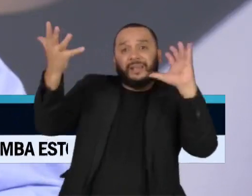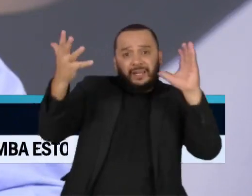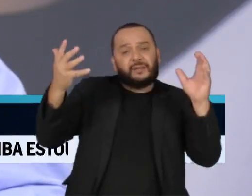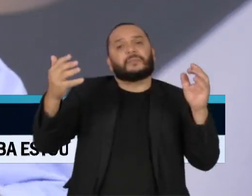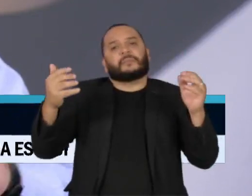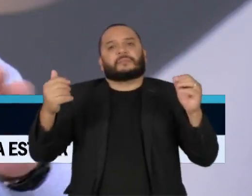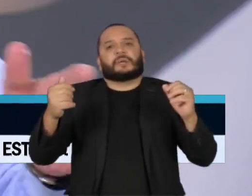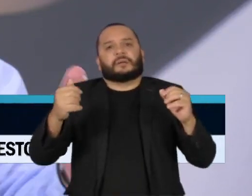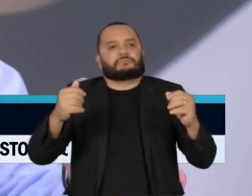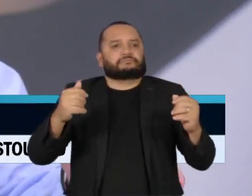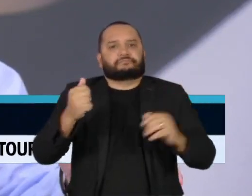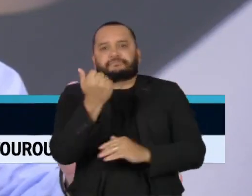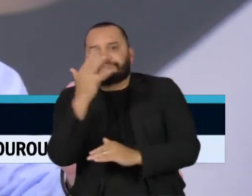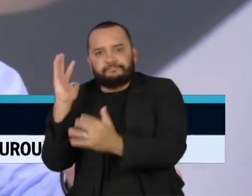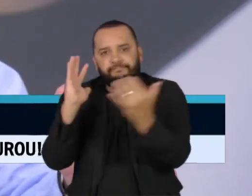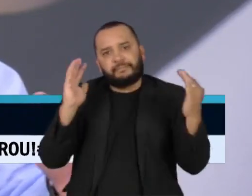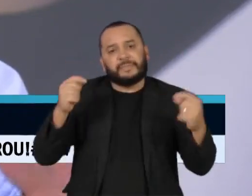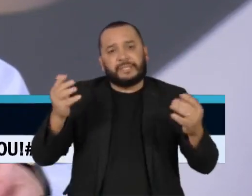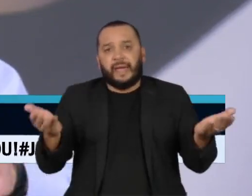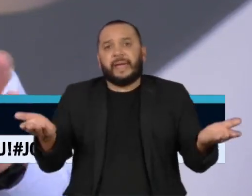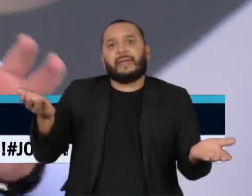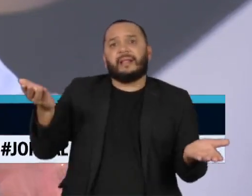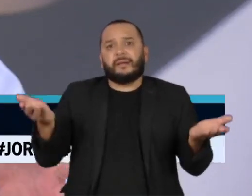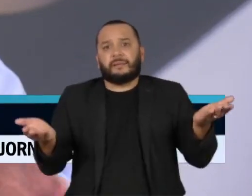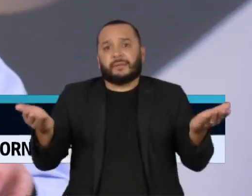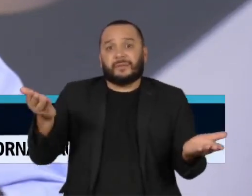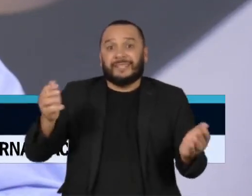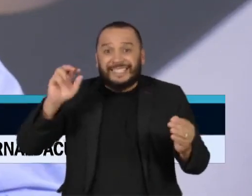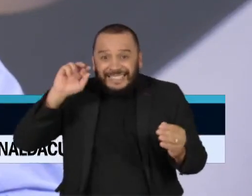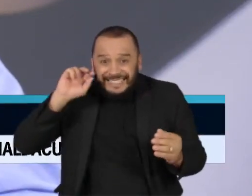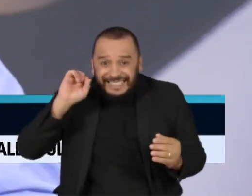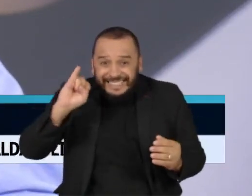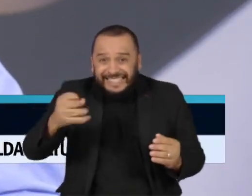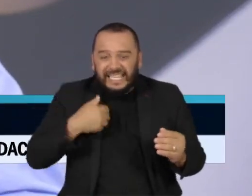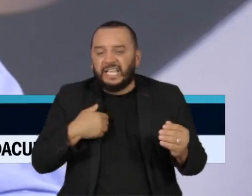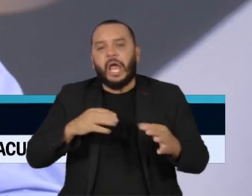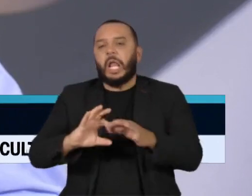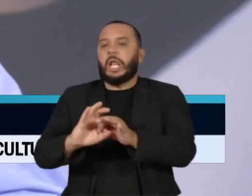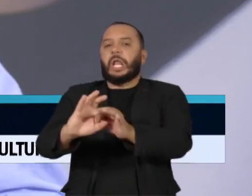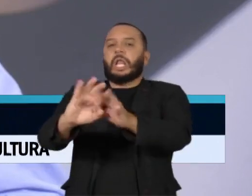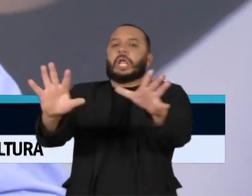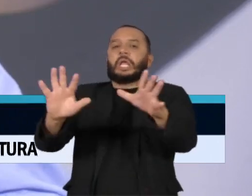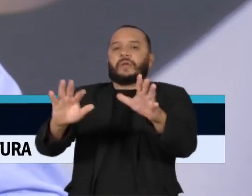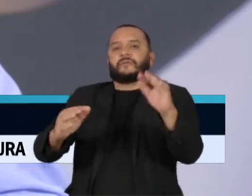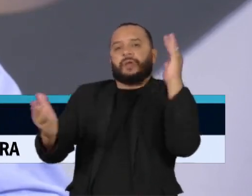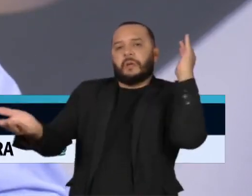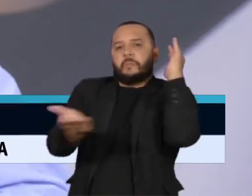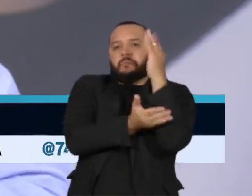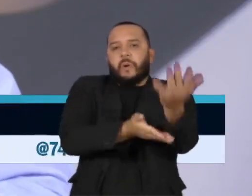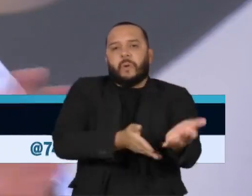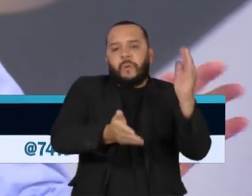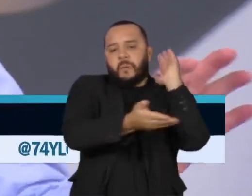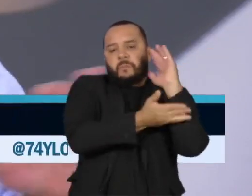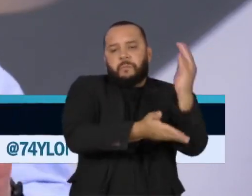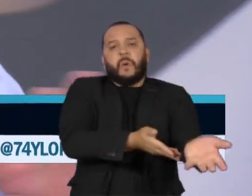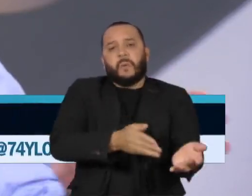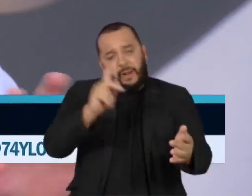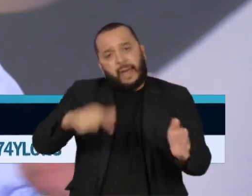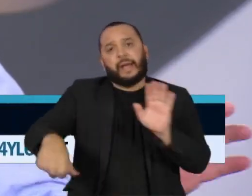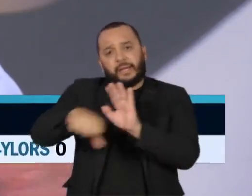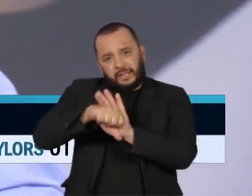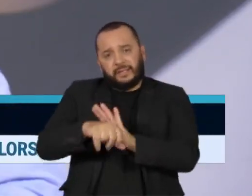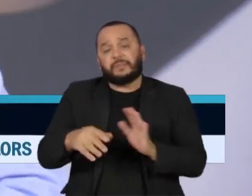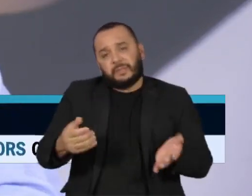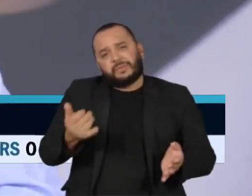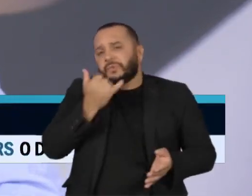a exploração madeireira numa região como essa é um crime, mais um crime cometido por esse governo. Não tem muito